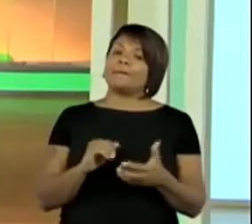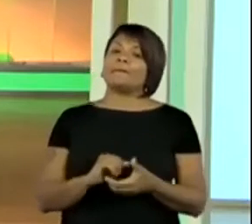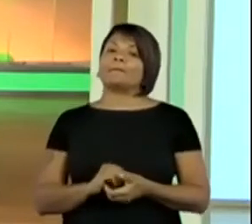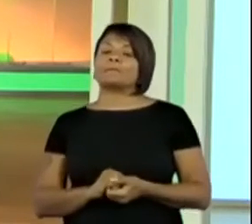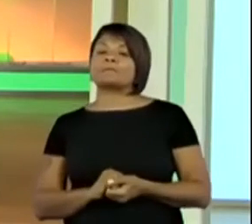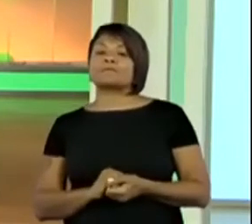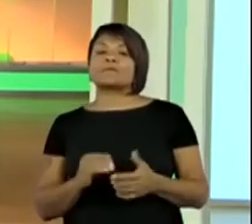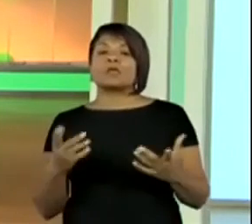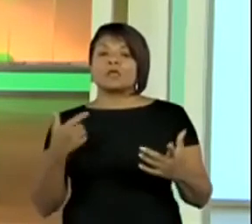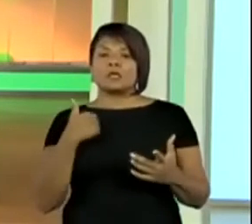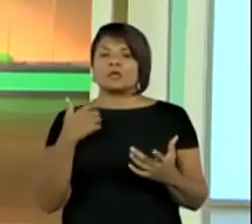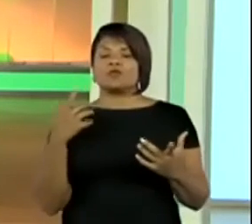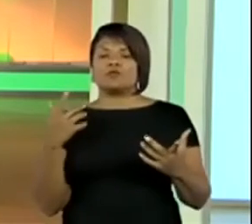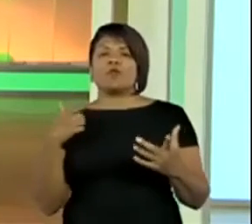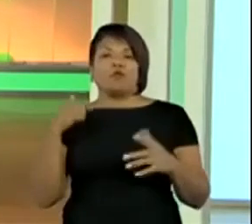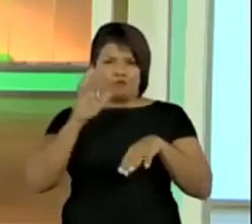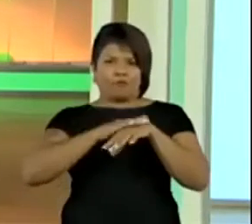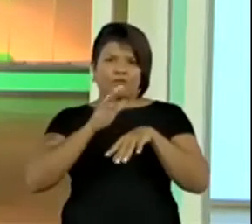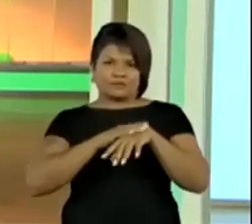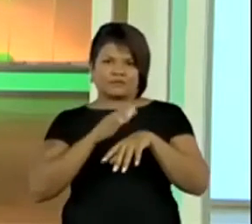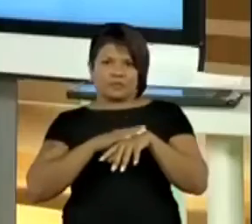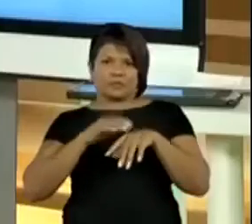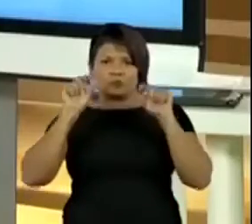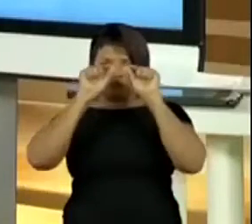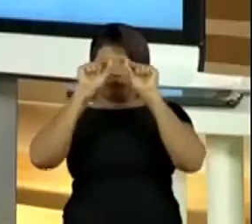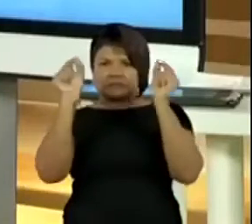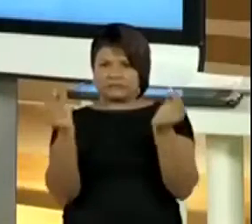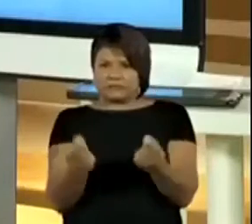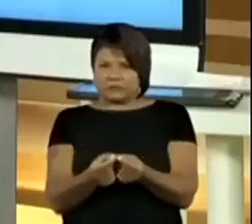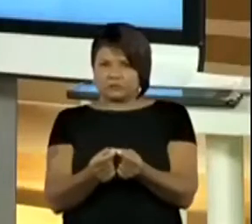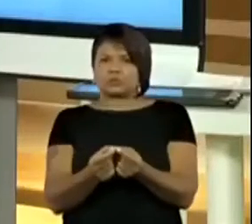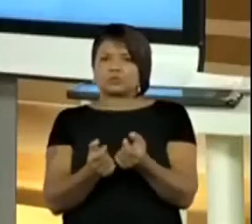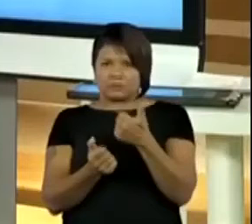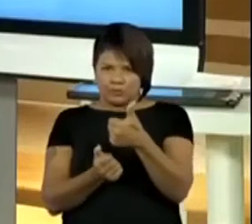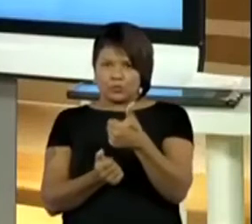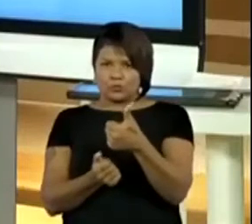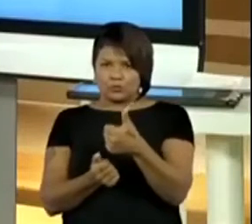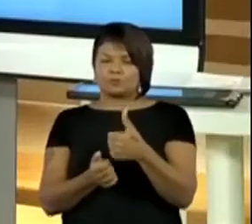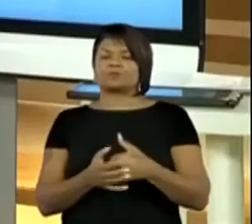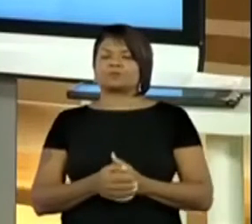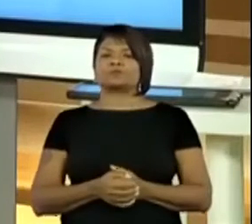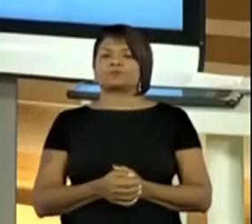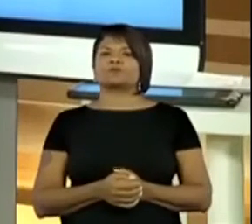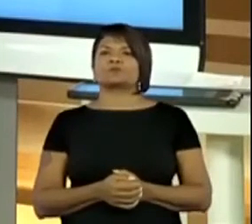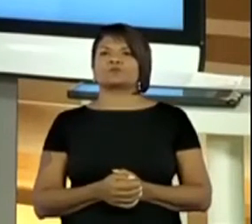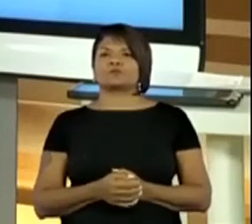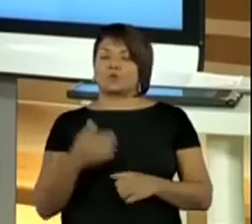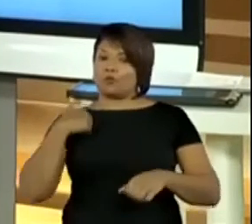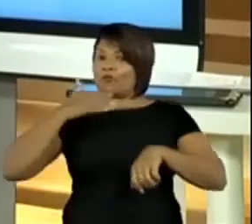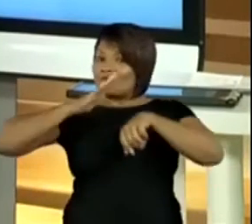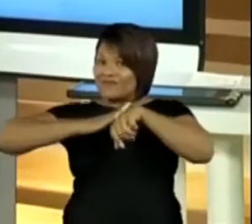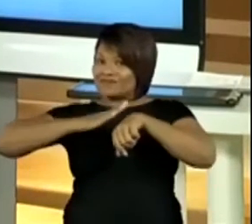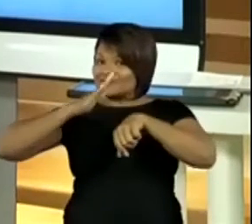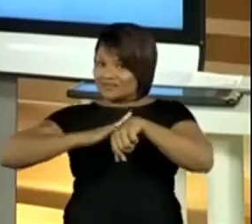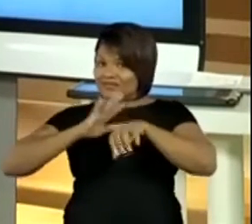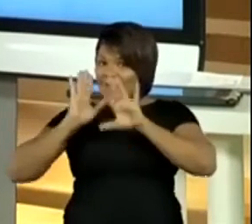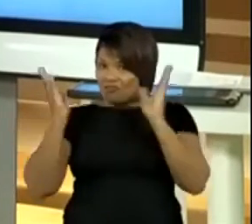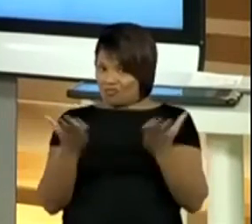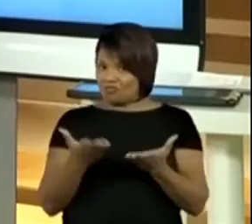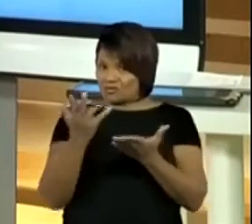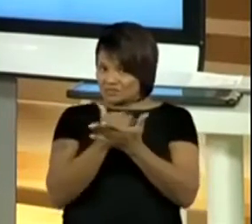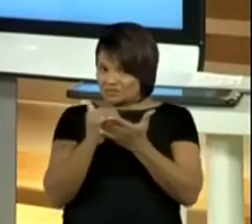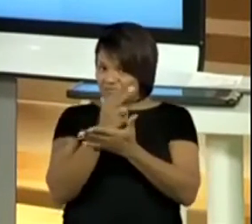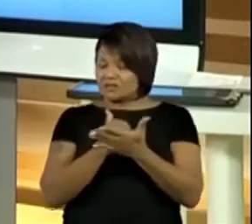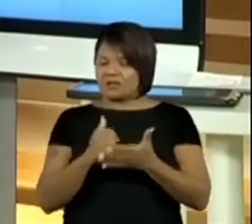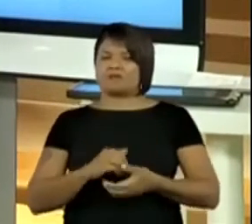Eu vou pegar... Vou fazer um círculo. Eu não estou com a figura aqui, mas aí eu vou montar aqui para vocês. Eu vou montar